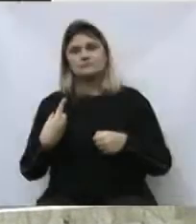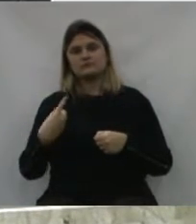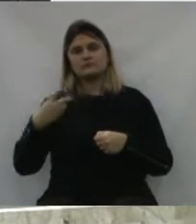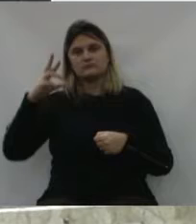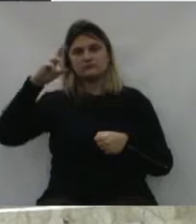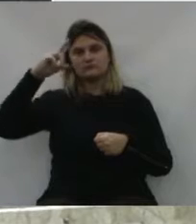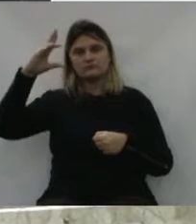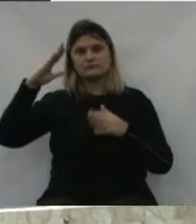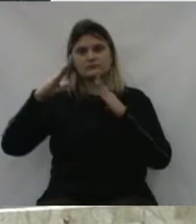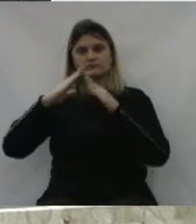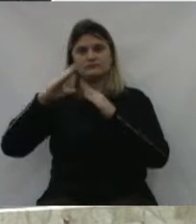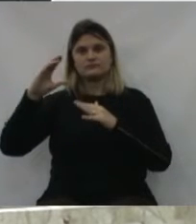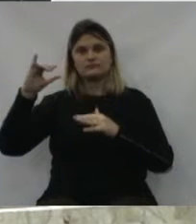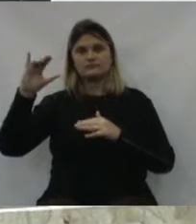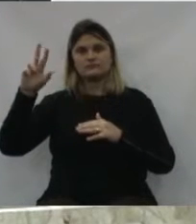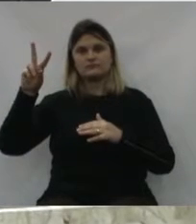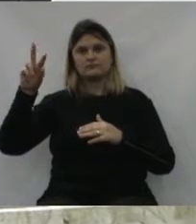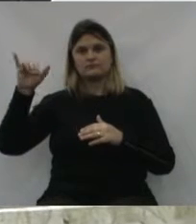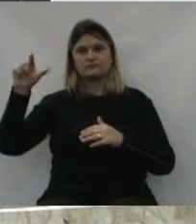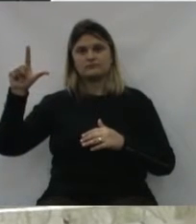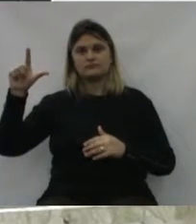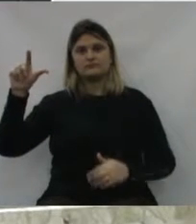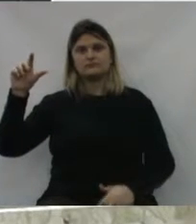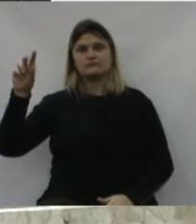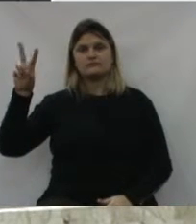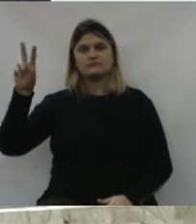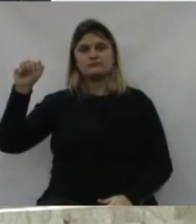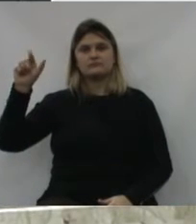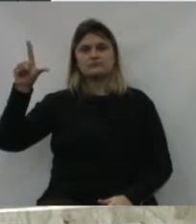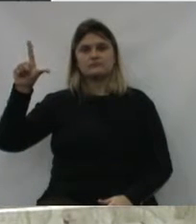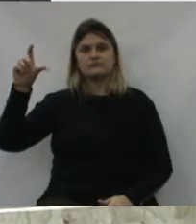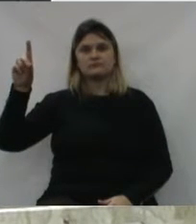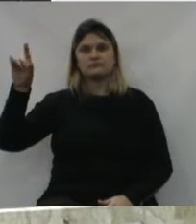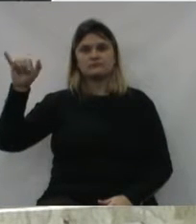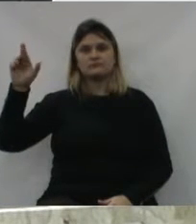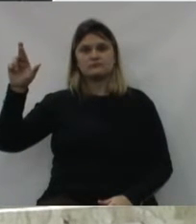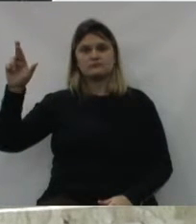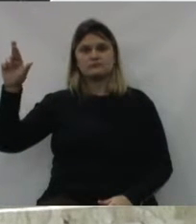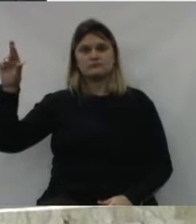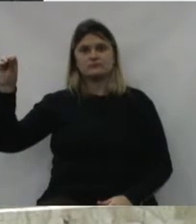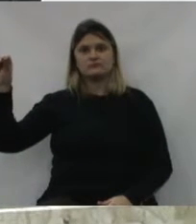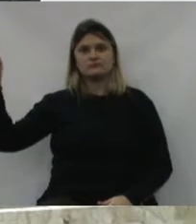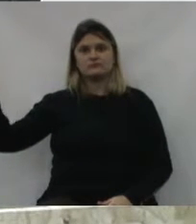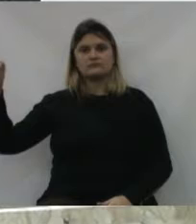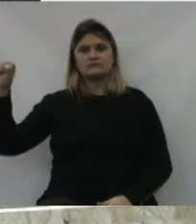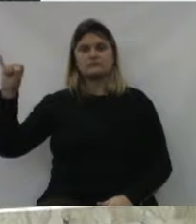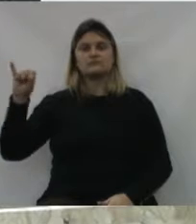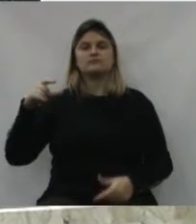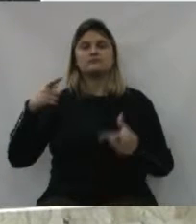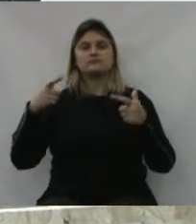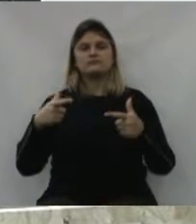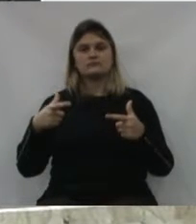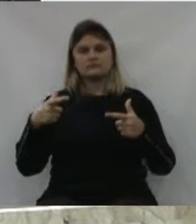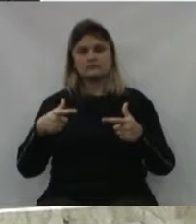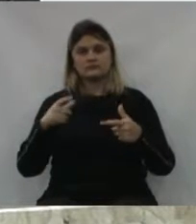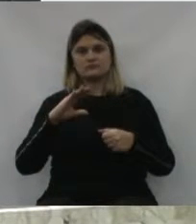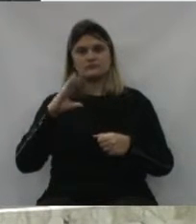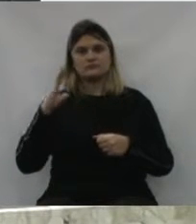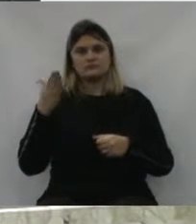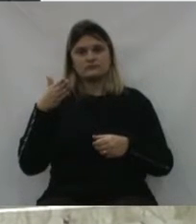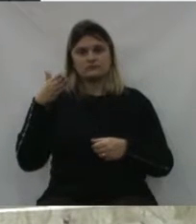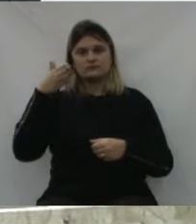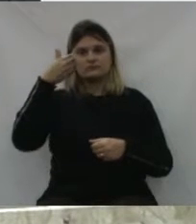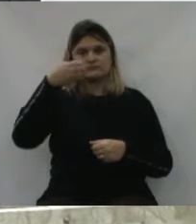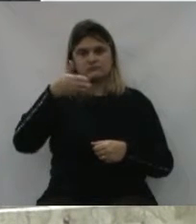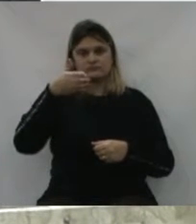deputado chefe da Casa Civil, Waldir Rossoni, também o deputado Hussein Bacri, onde foi